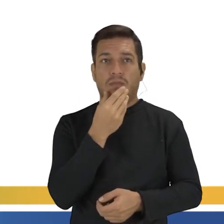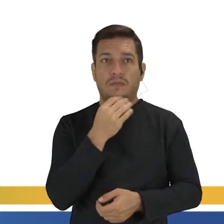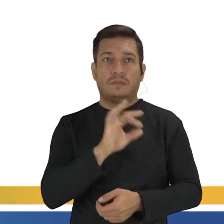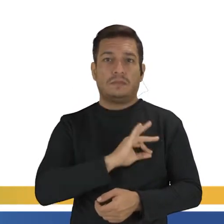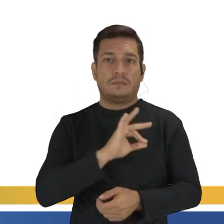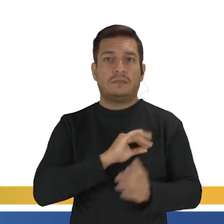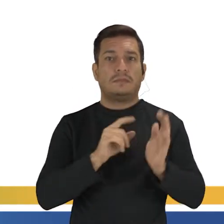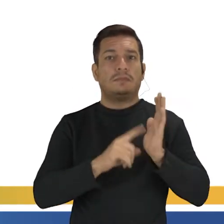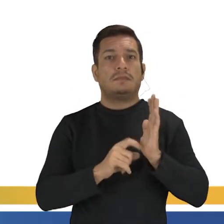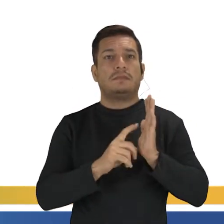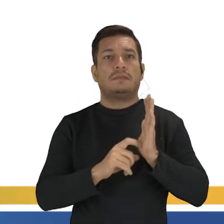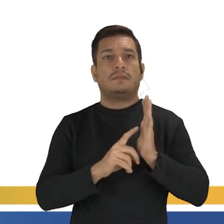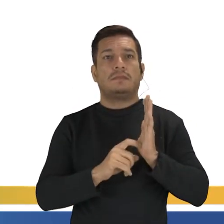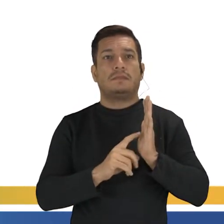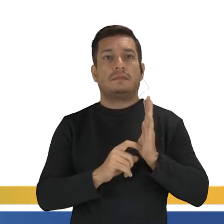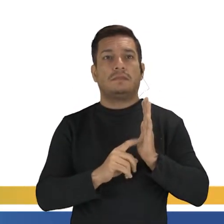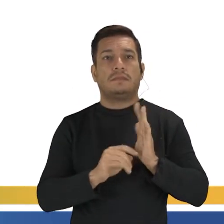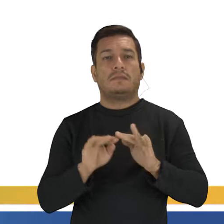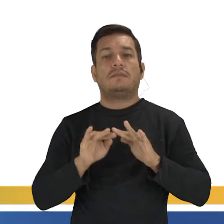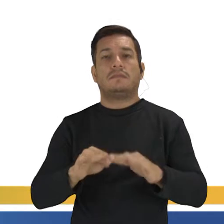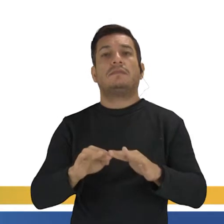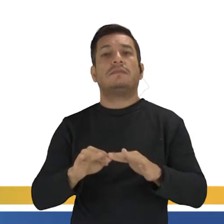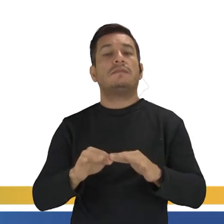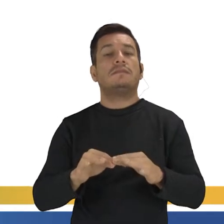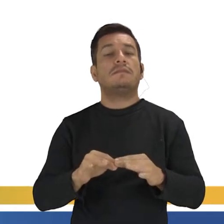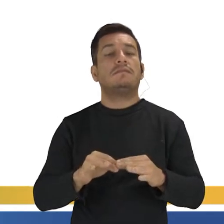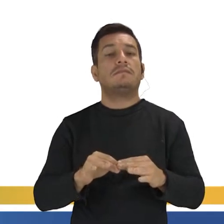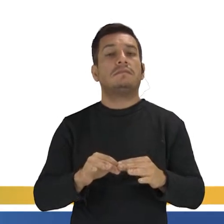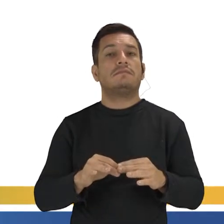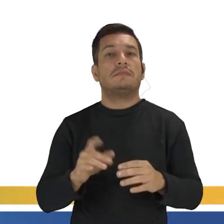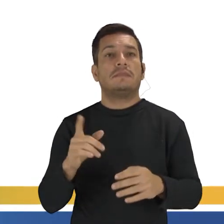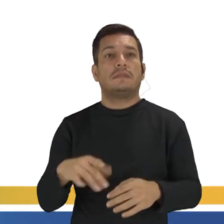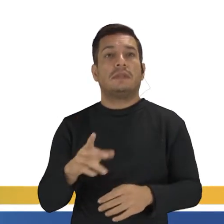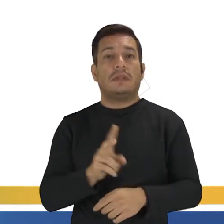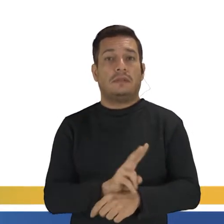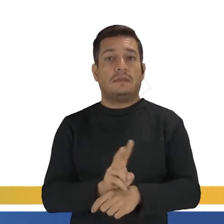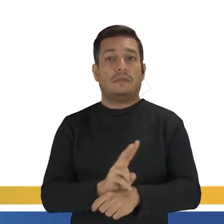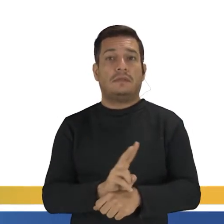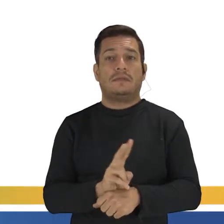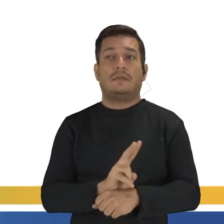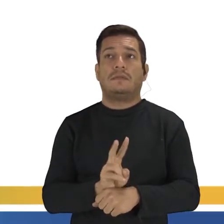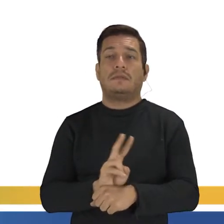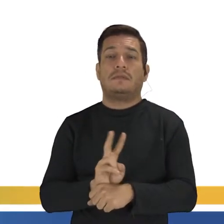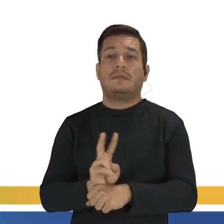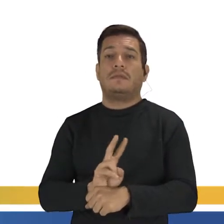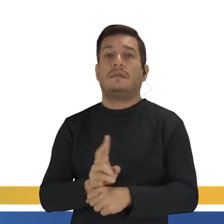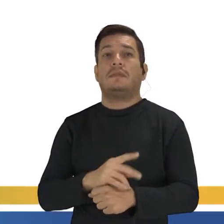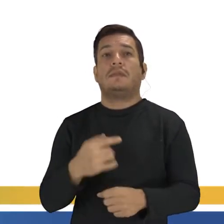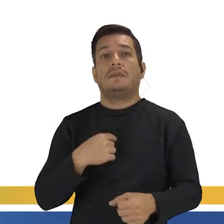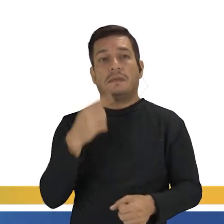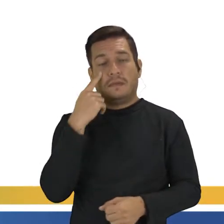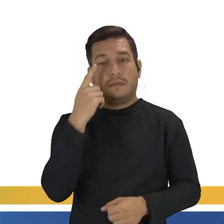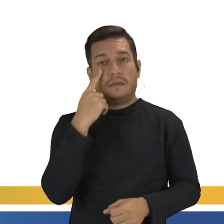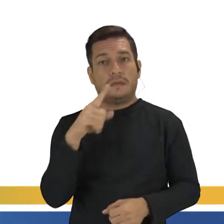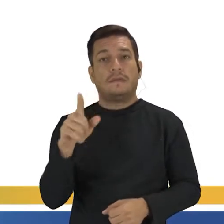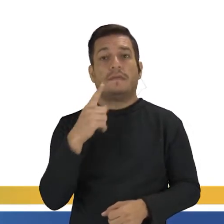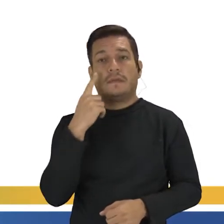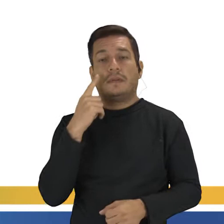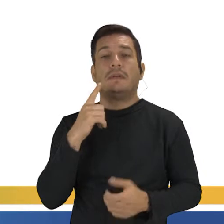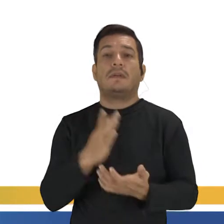policiais brancos aí abordaram esse homem, né? Ele era segurança. Eles estavam indo verificar